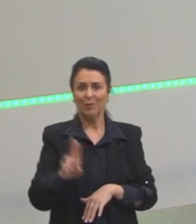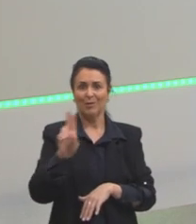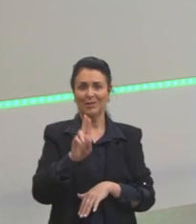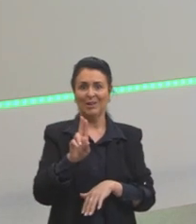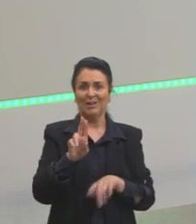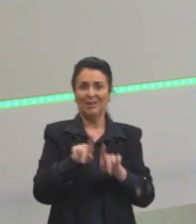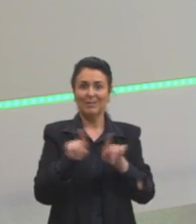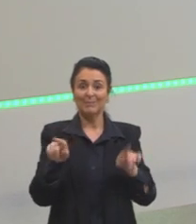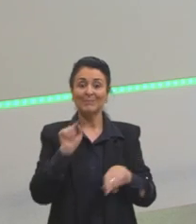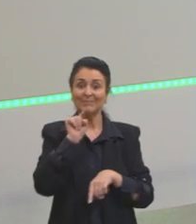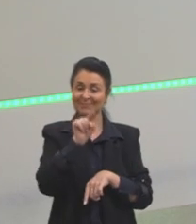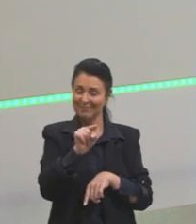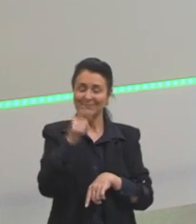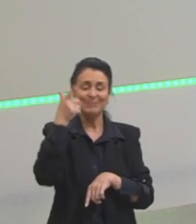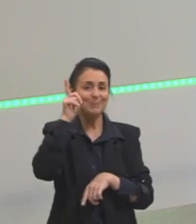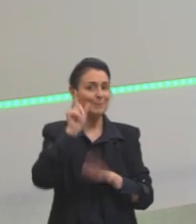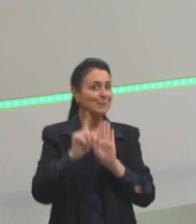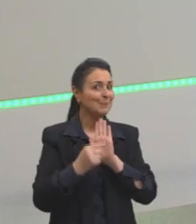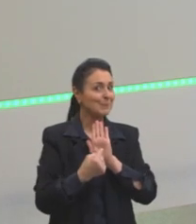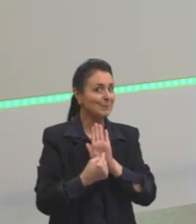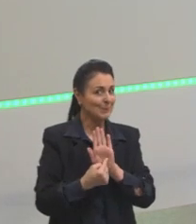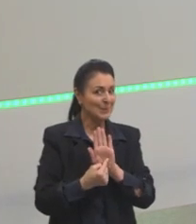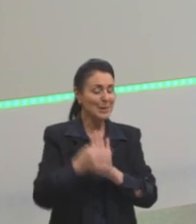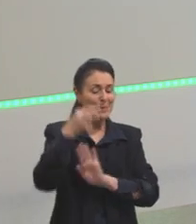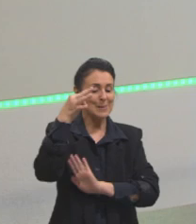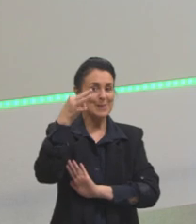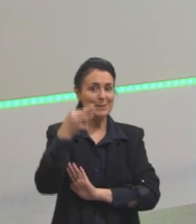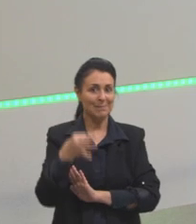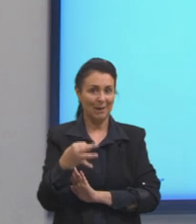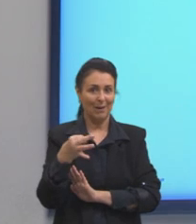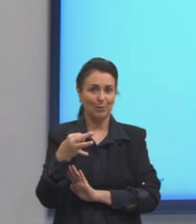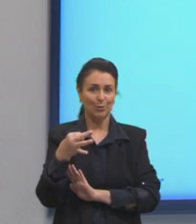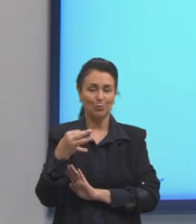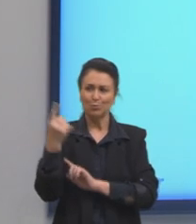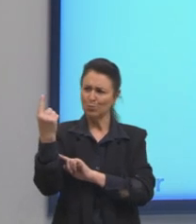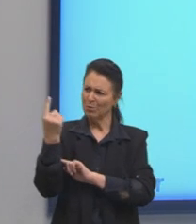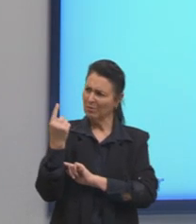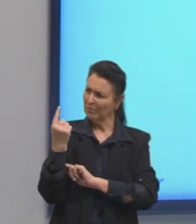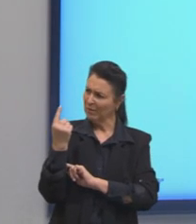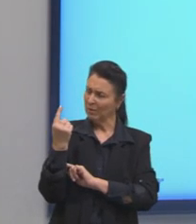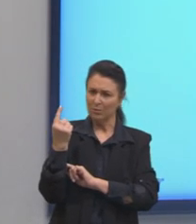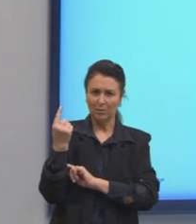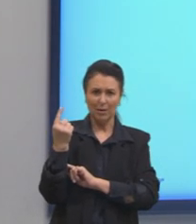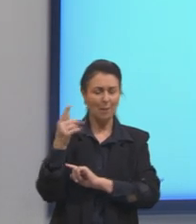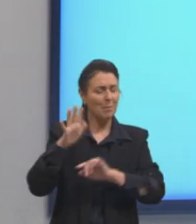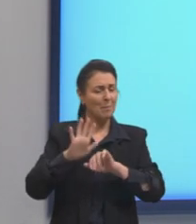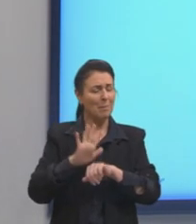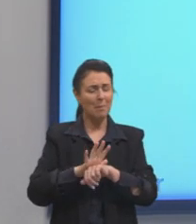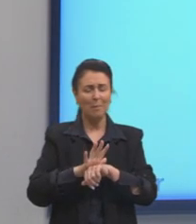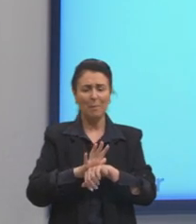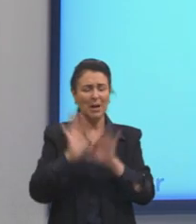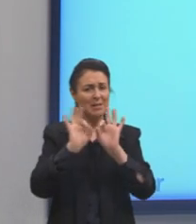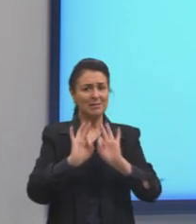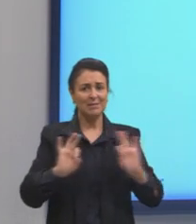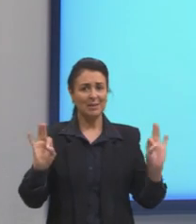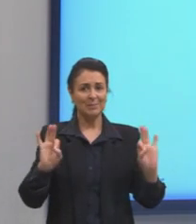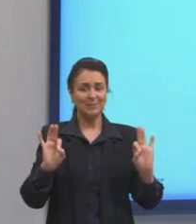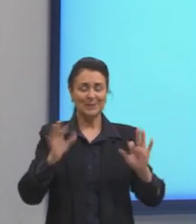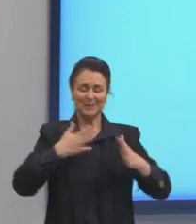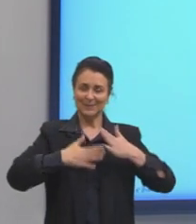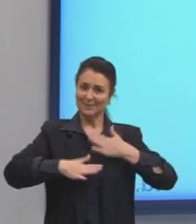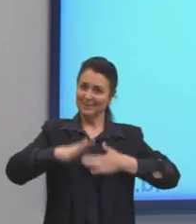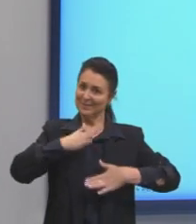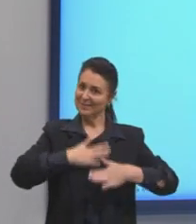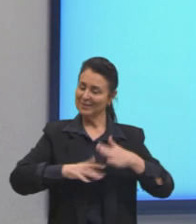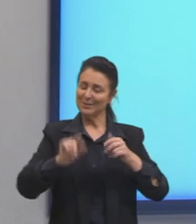Mas essa aqui, a gente consegue mostrar da onde ela vem. E ela vem de uma relação bem mais simples. Então, fica mais tranquilo da gente